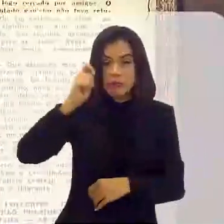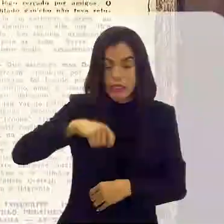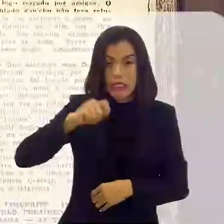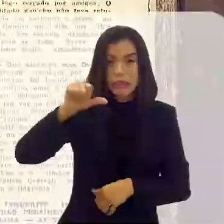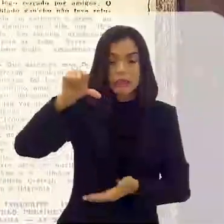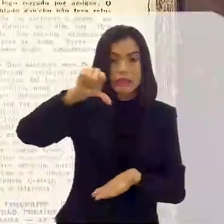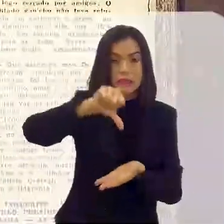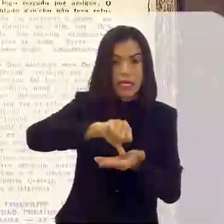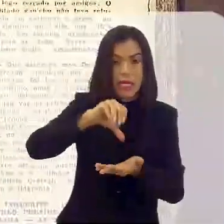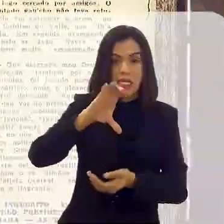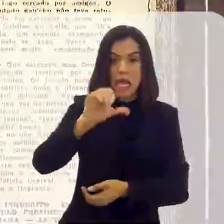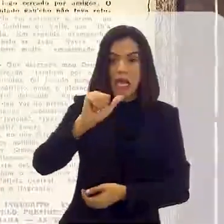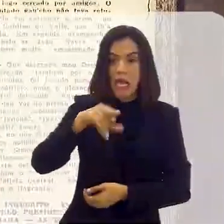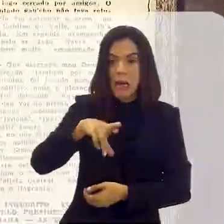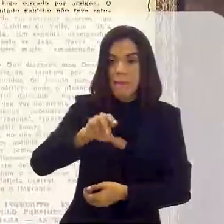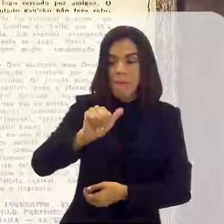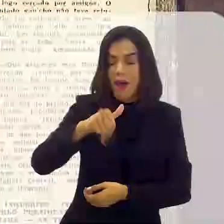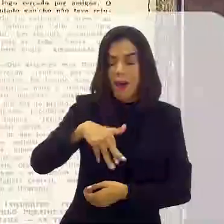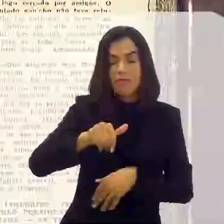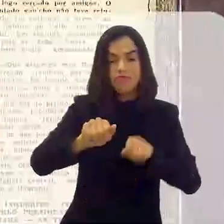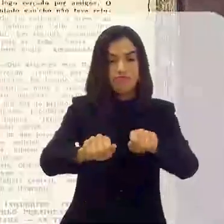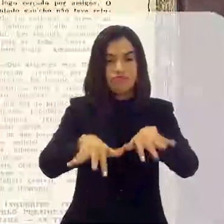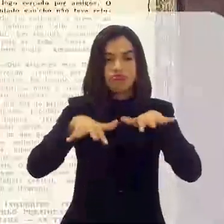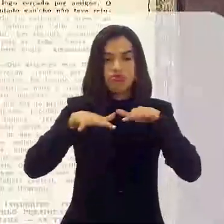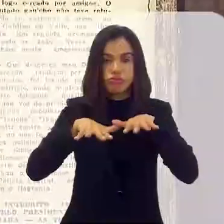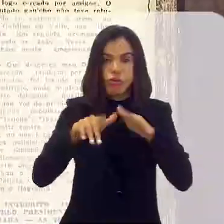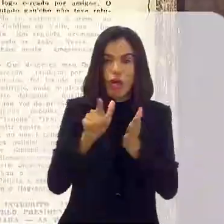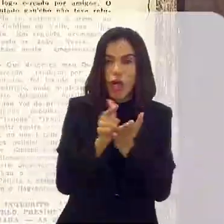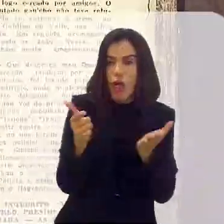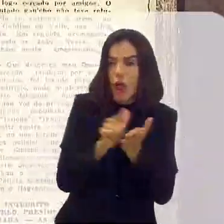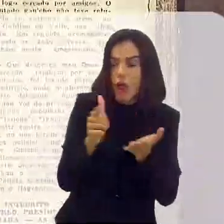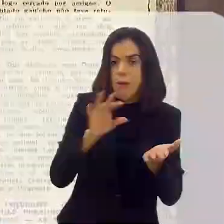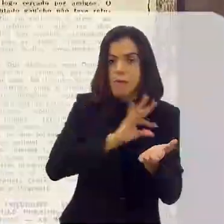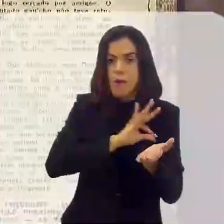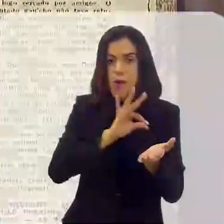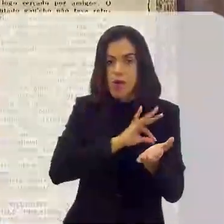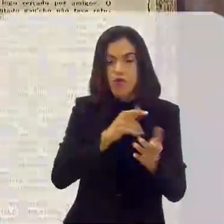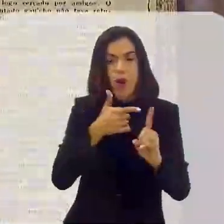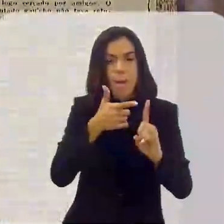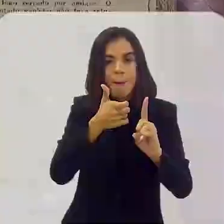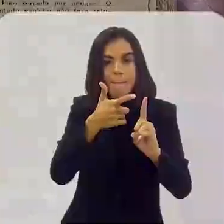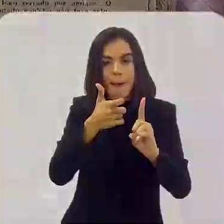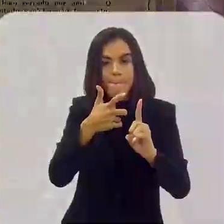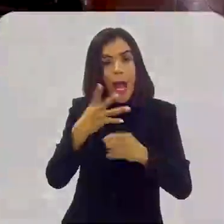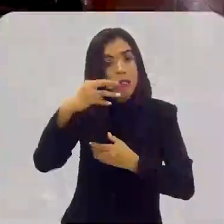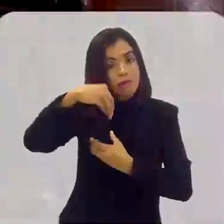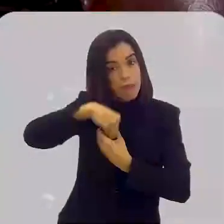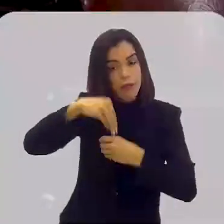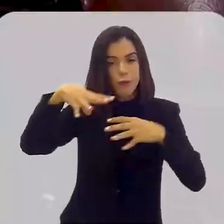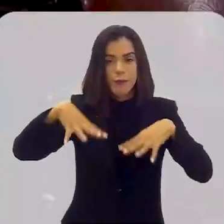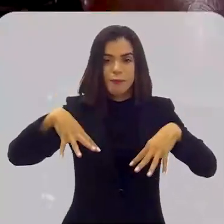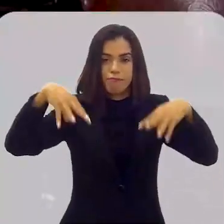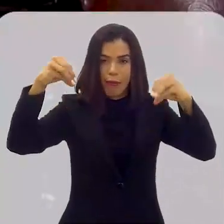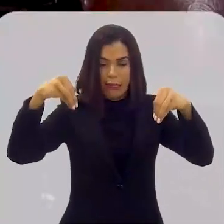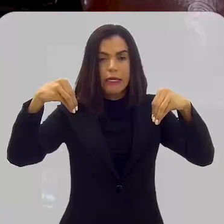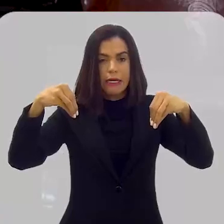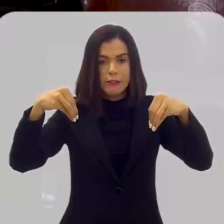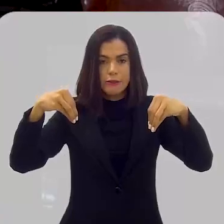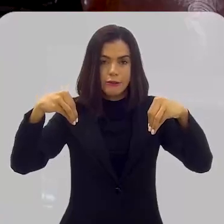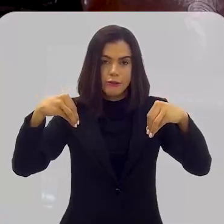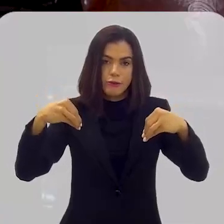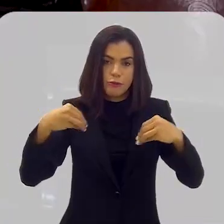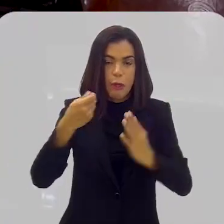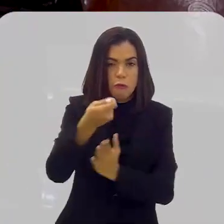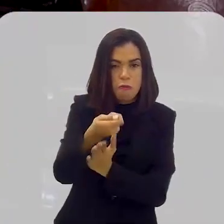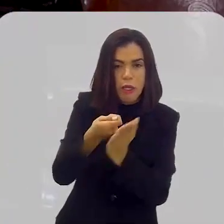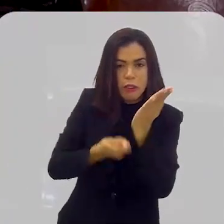então sede da Câmara, ganhou as páginas policiais. O deputado foi assassinado no interior do Palácio, pelos